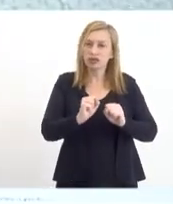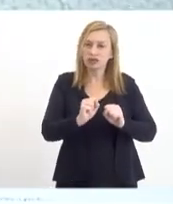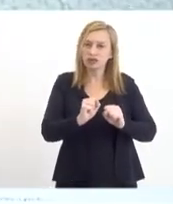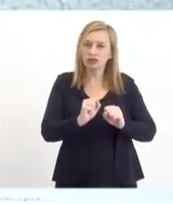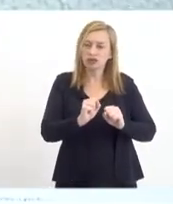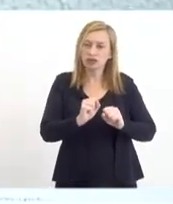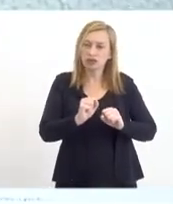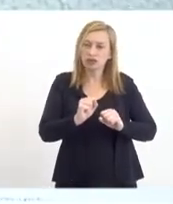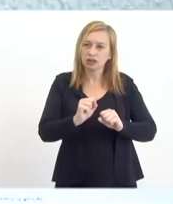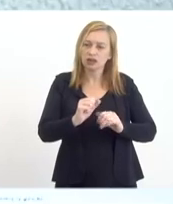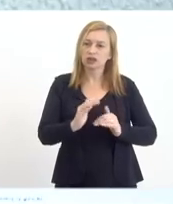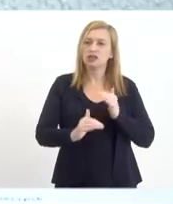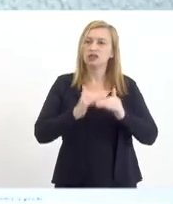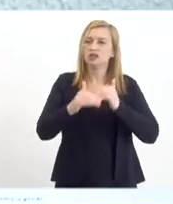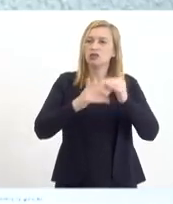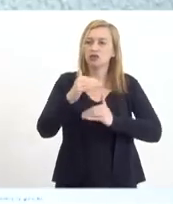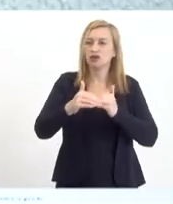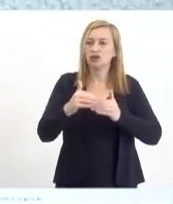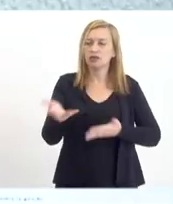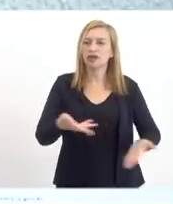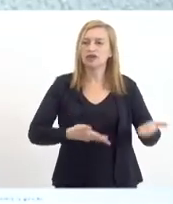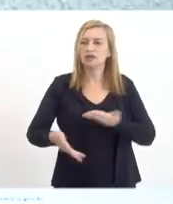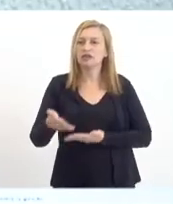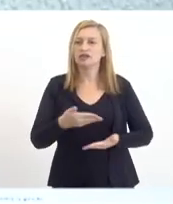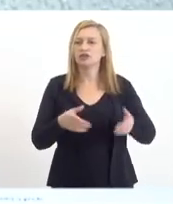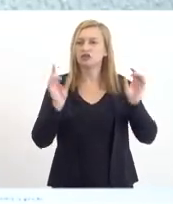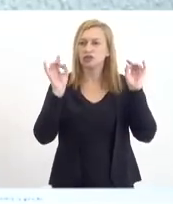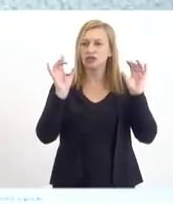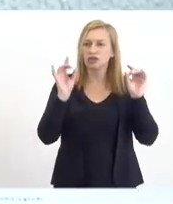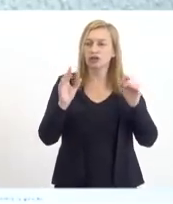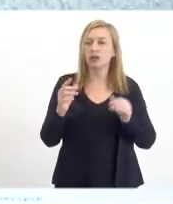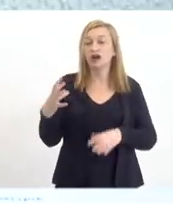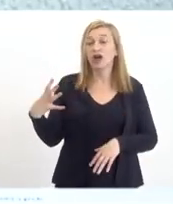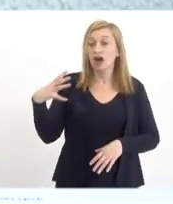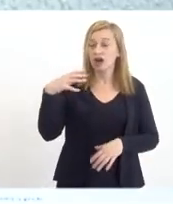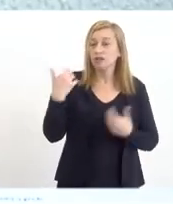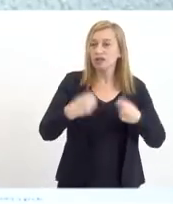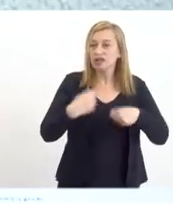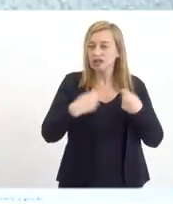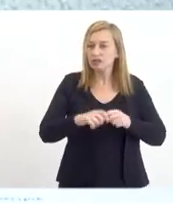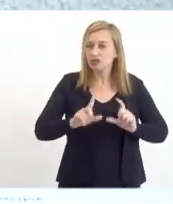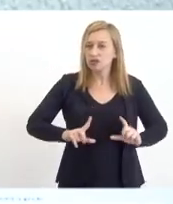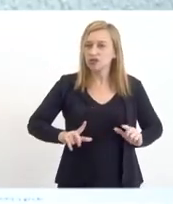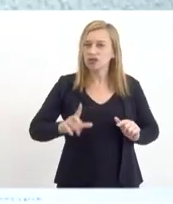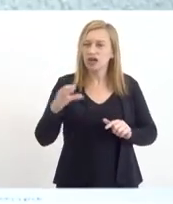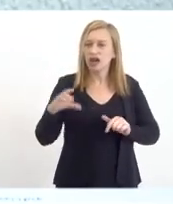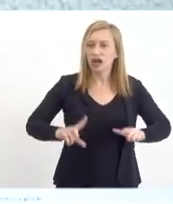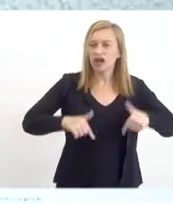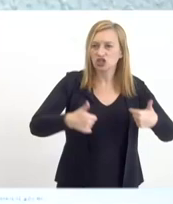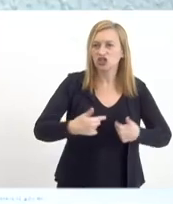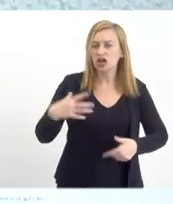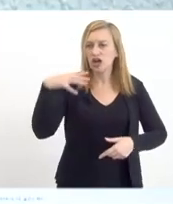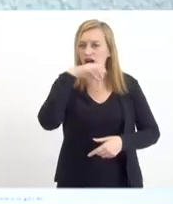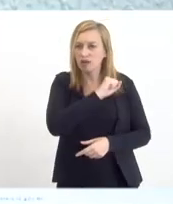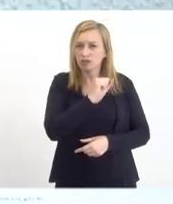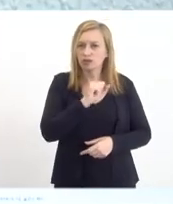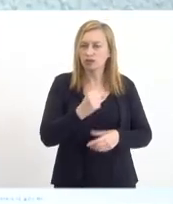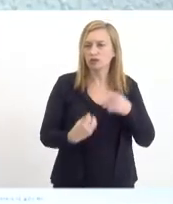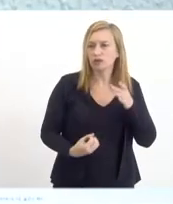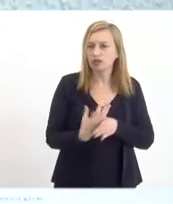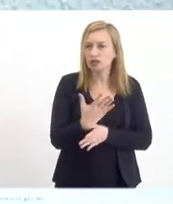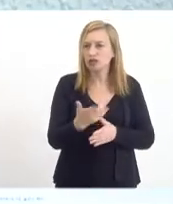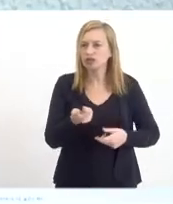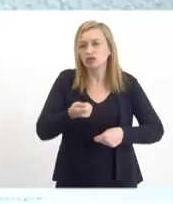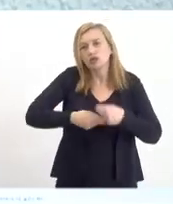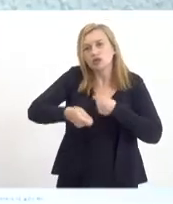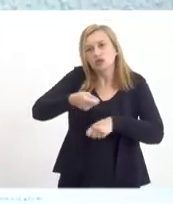dependência dos royalties de participação especial. É urgente que possamos diversificar a matriz da nossa economia, hoje